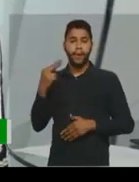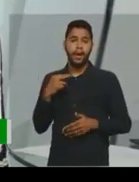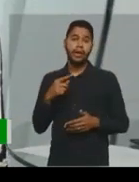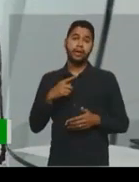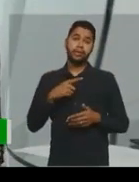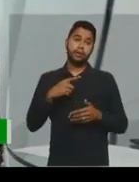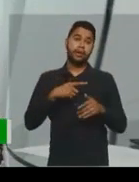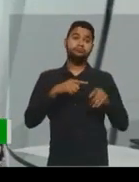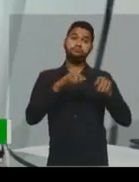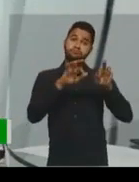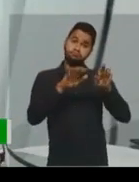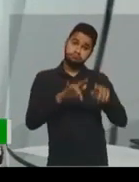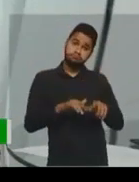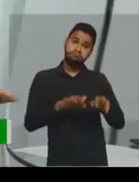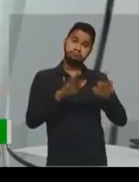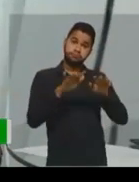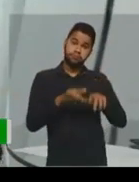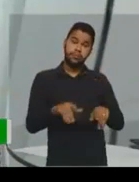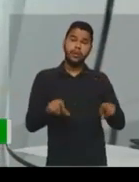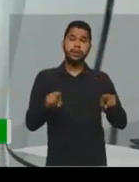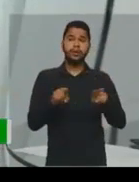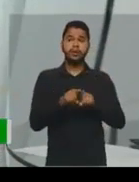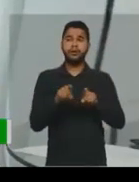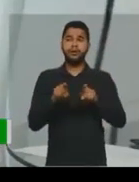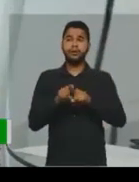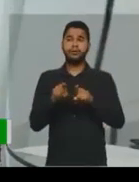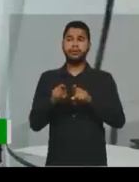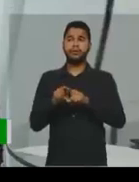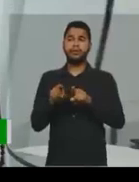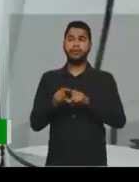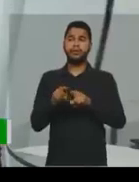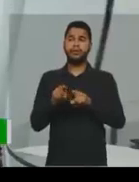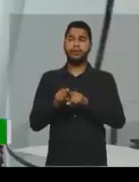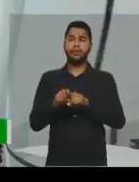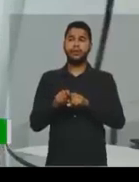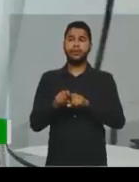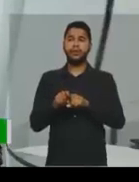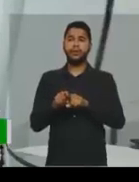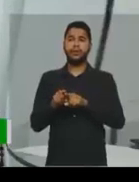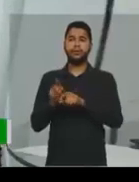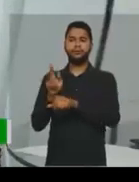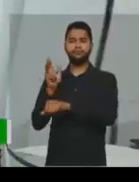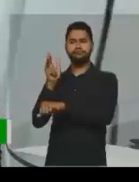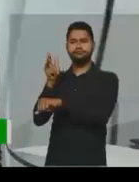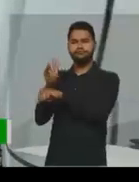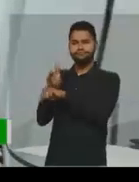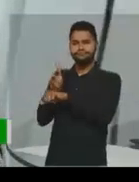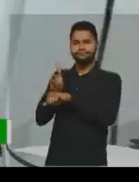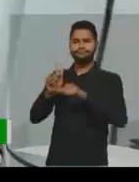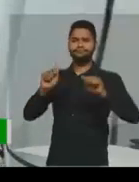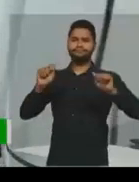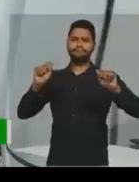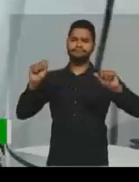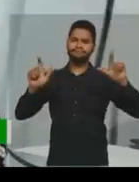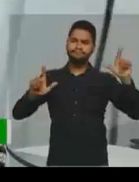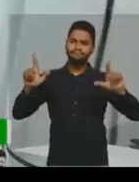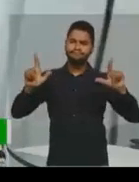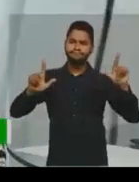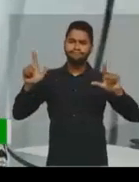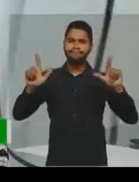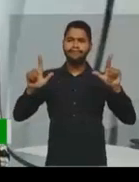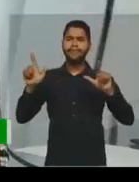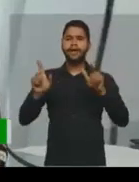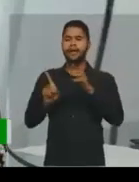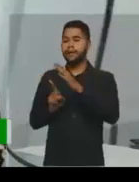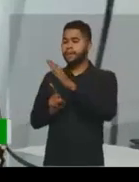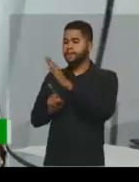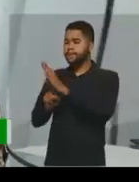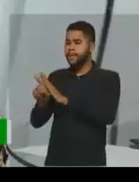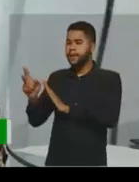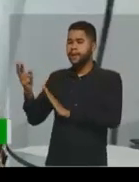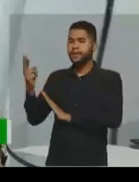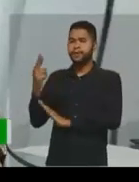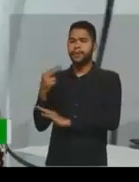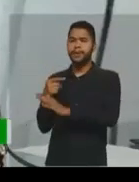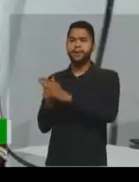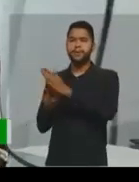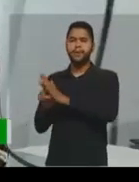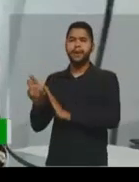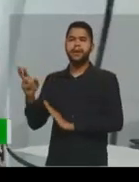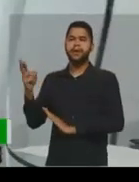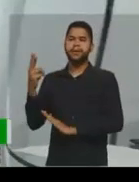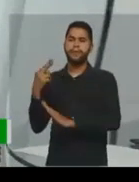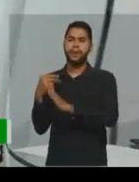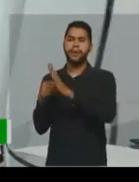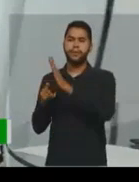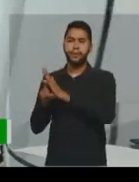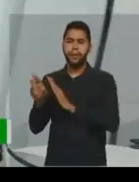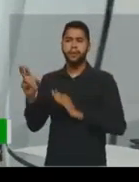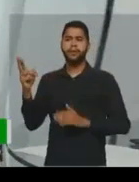tanto escrita como, né, a televisiva, né, em que se pergunta, né, o entrevistador, ele